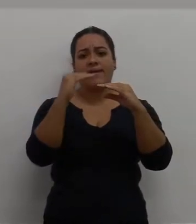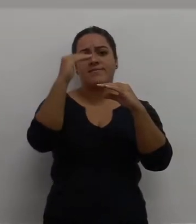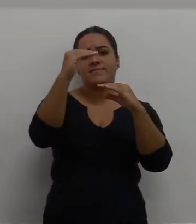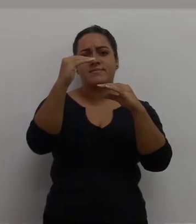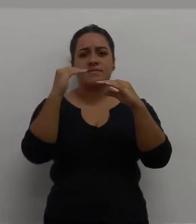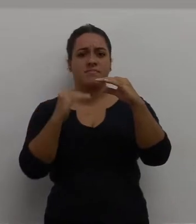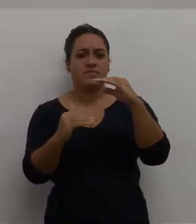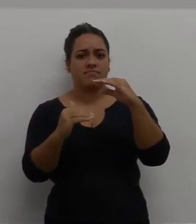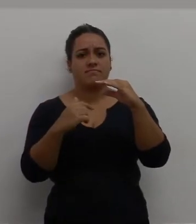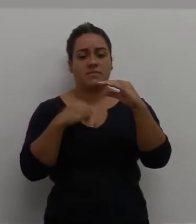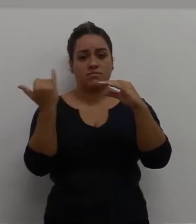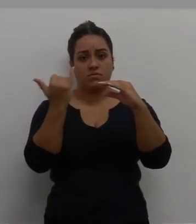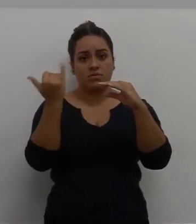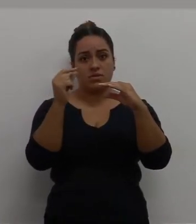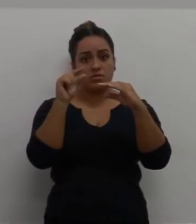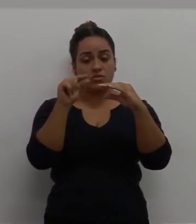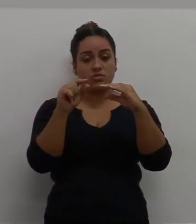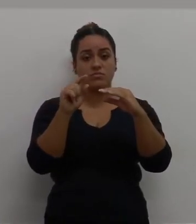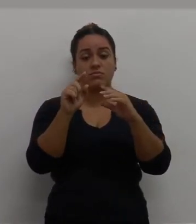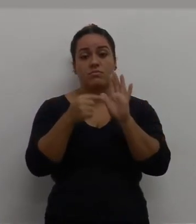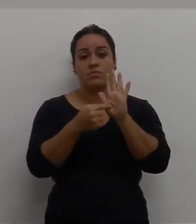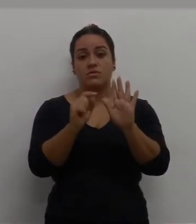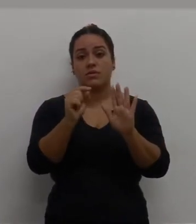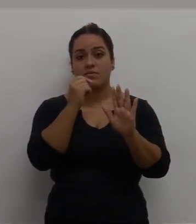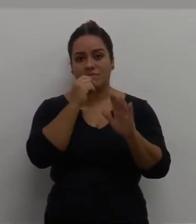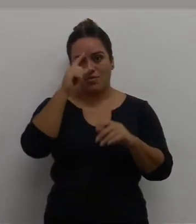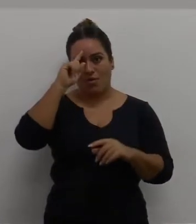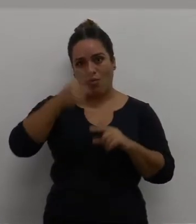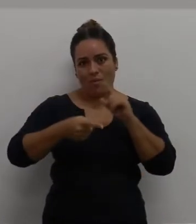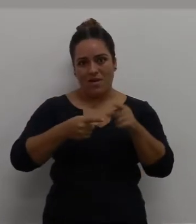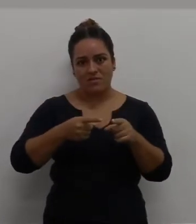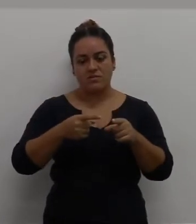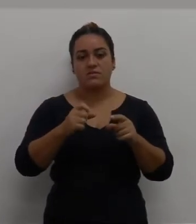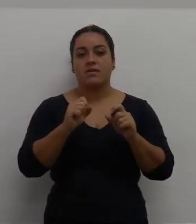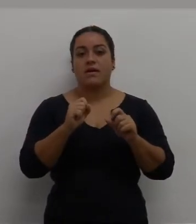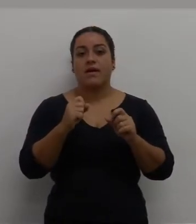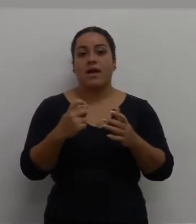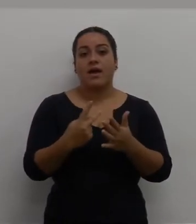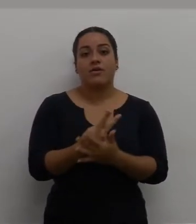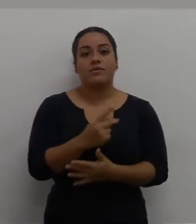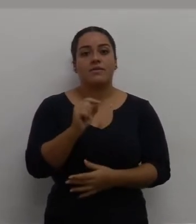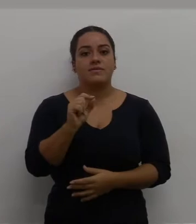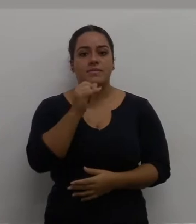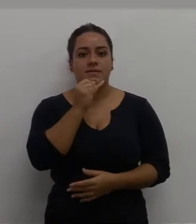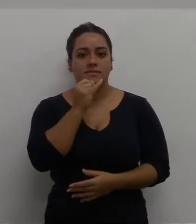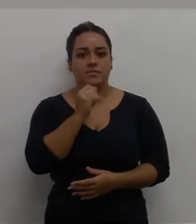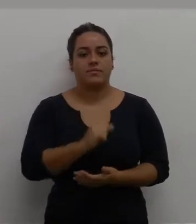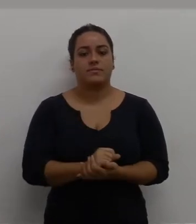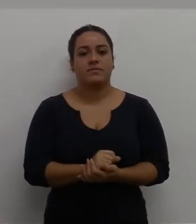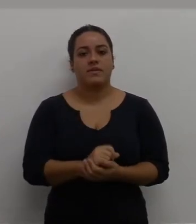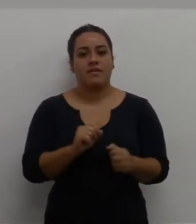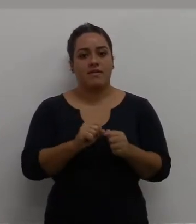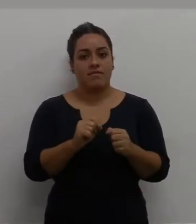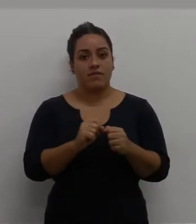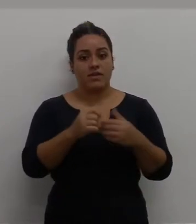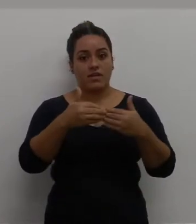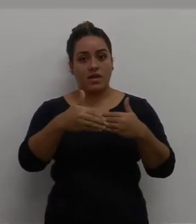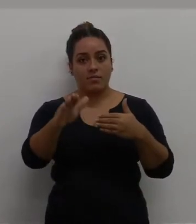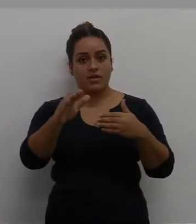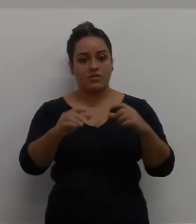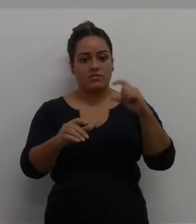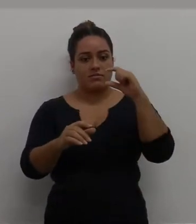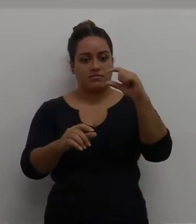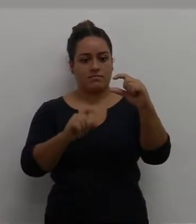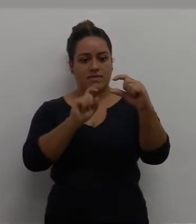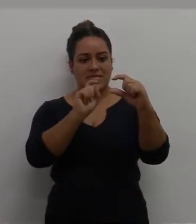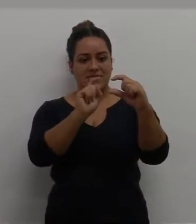posição do cursor. É muito importante frisar que esses comandos, eles acontecem, eles são executados